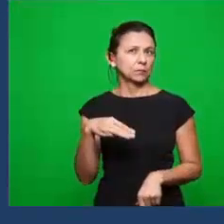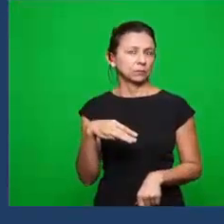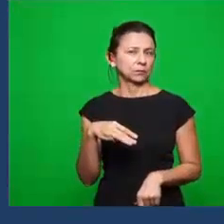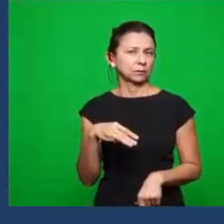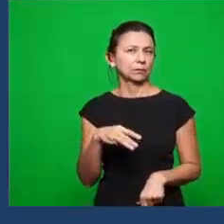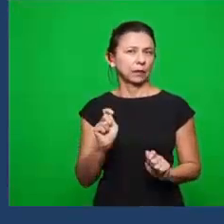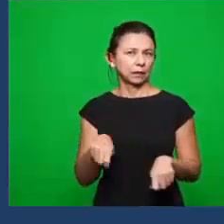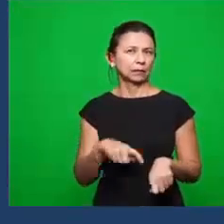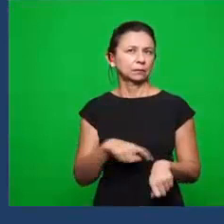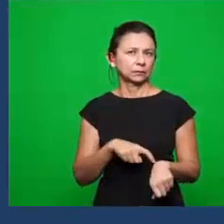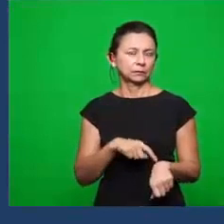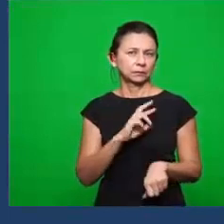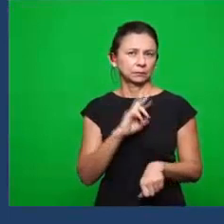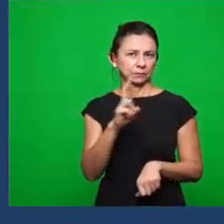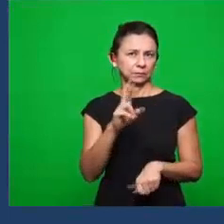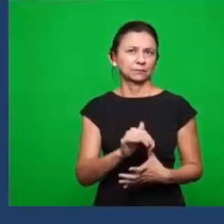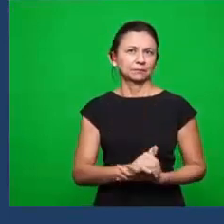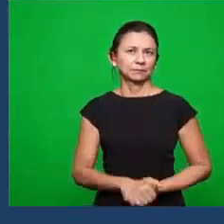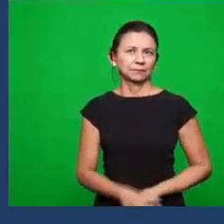irmãos encontrarem a resposta aqui.